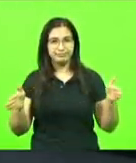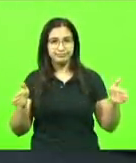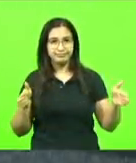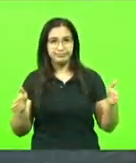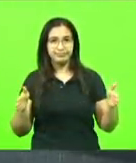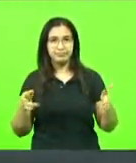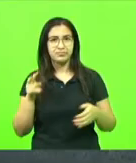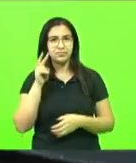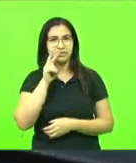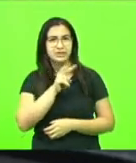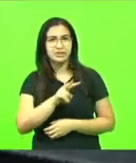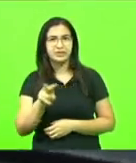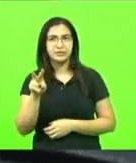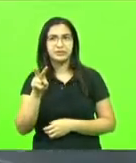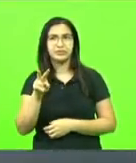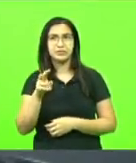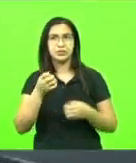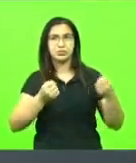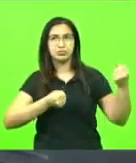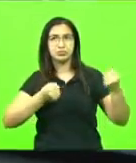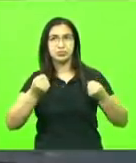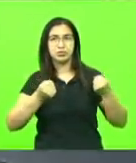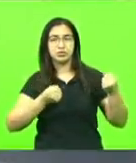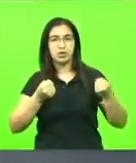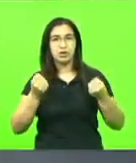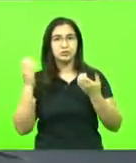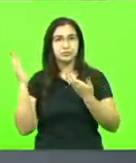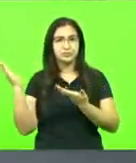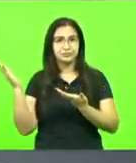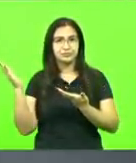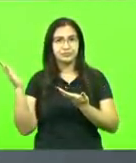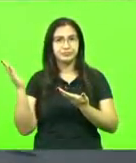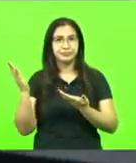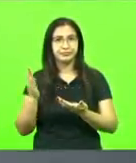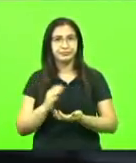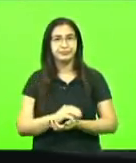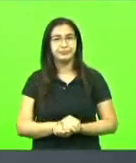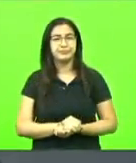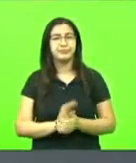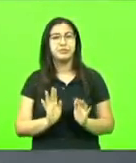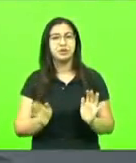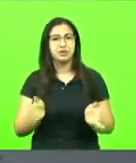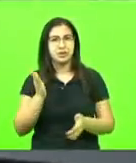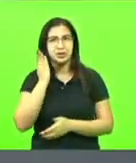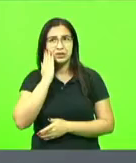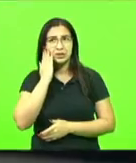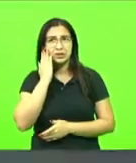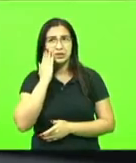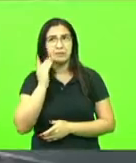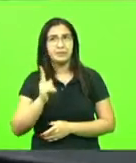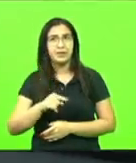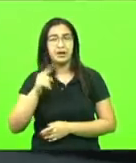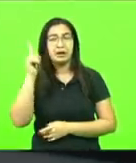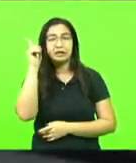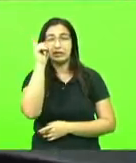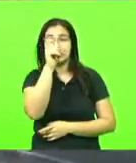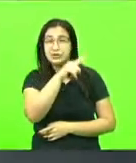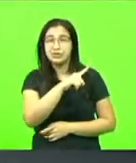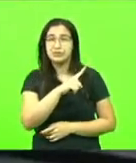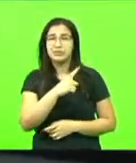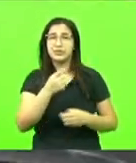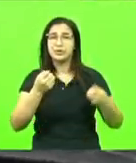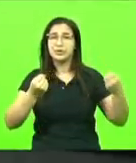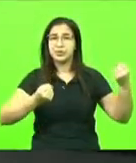nossas andanças nos municípios do extremo oeste, fragramos e sabíamos já da situação, da grande dificuldade que os motoristas têm